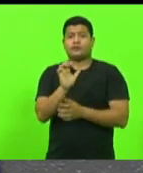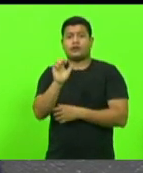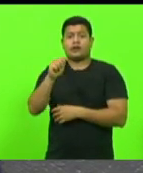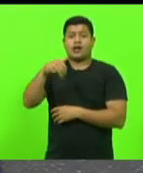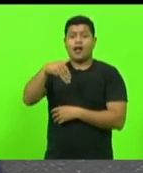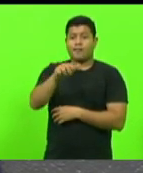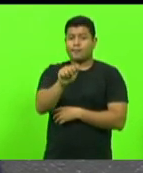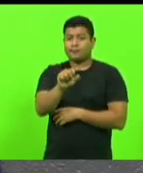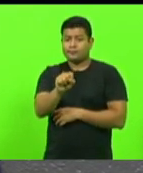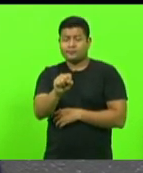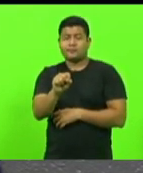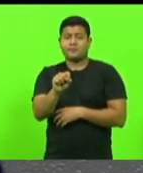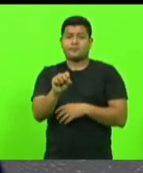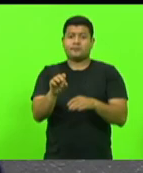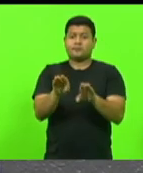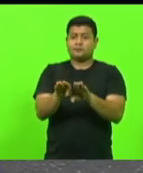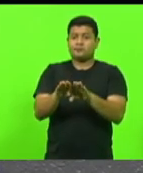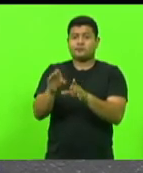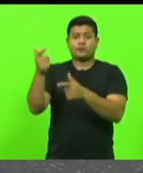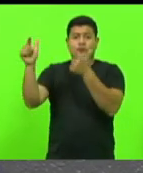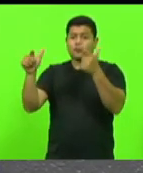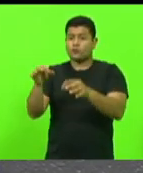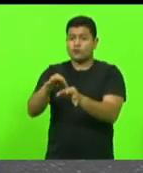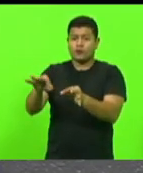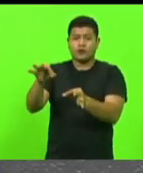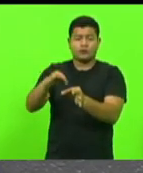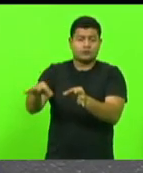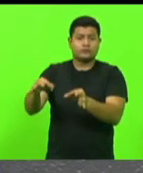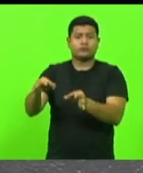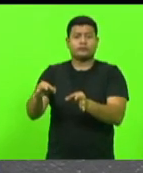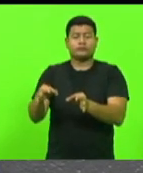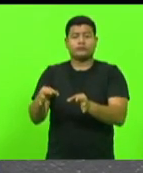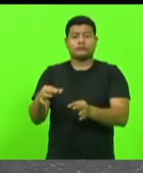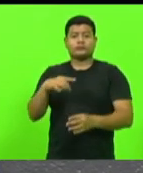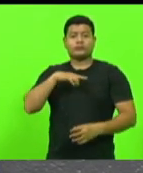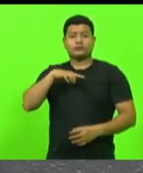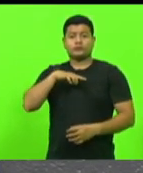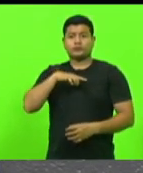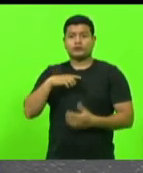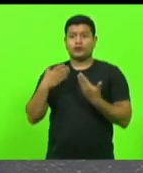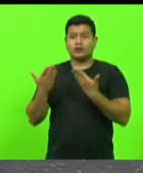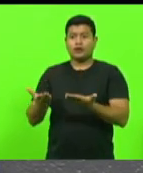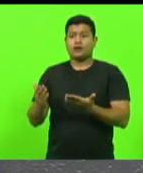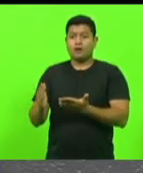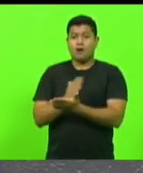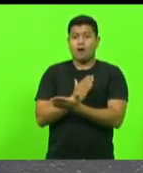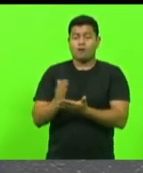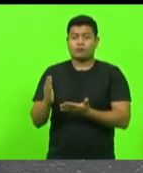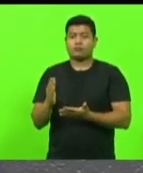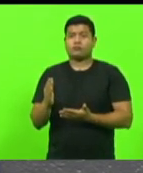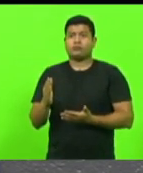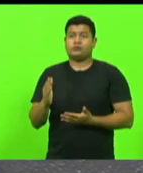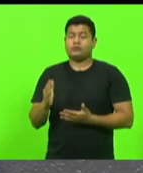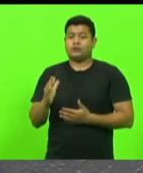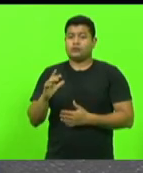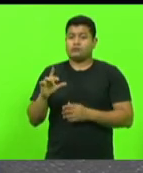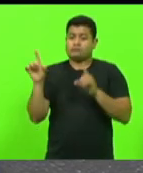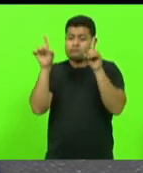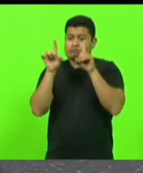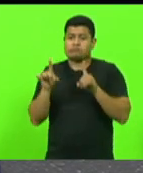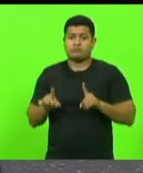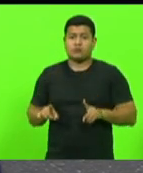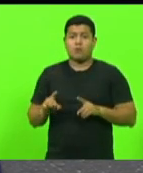quanto de outras entidades que têm portadores de alguma deficiência, alguma